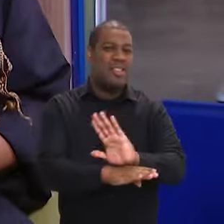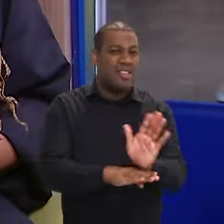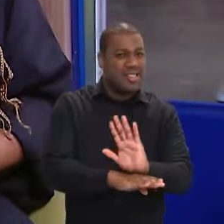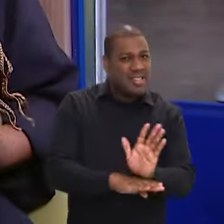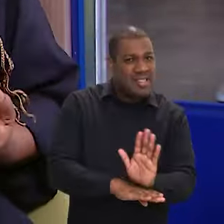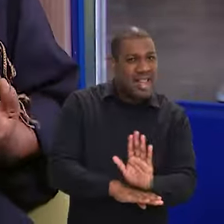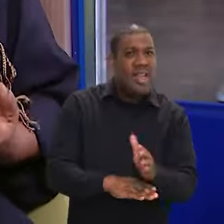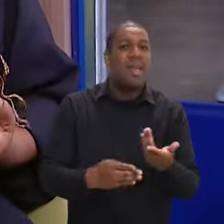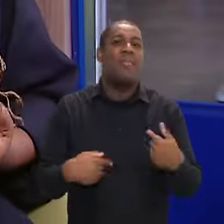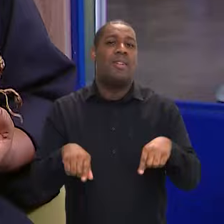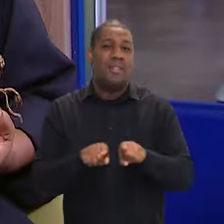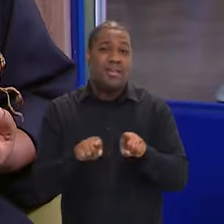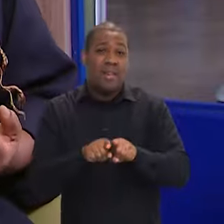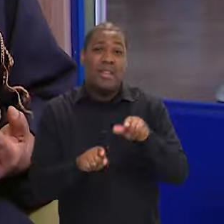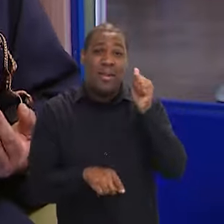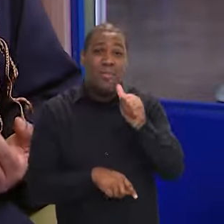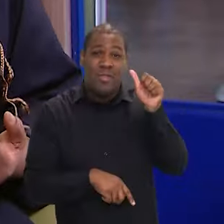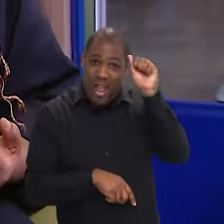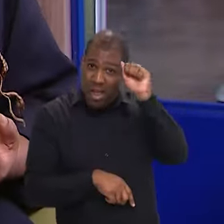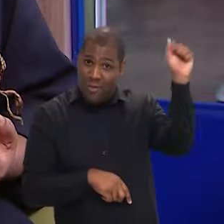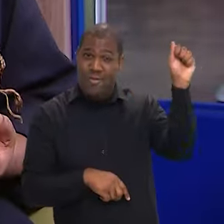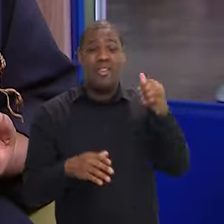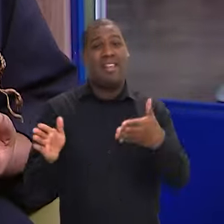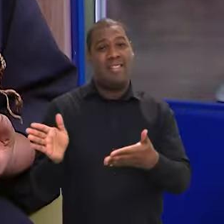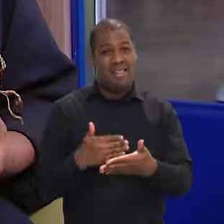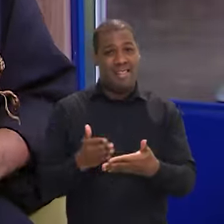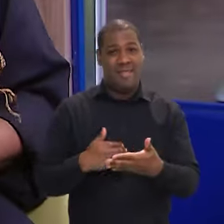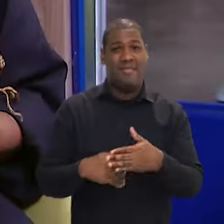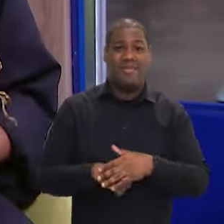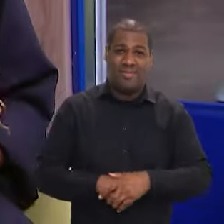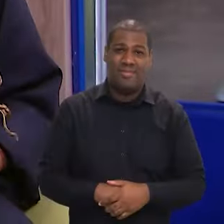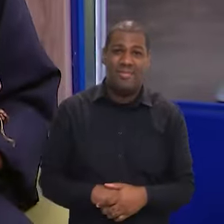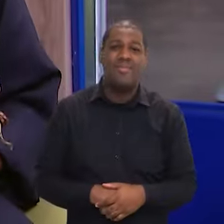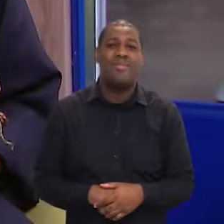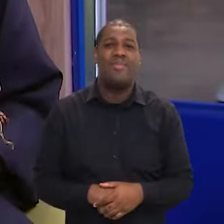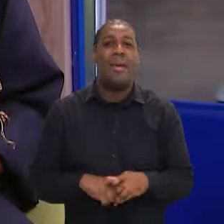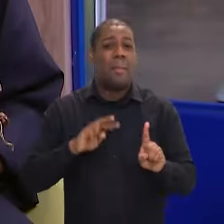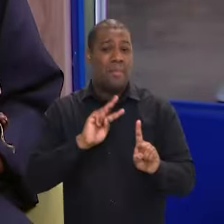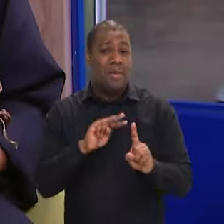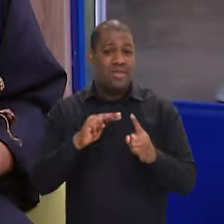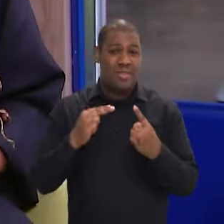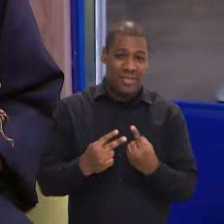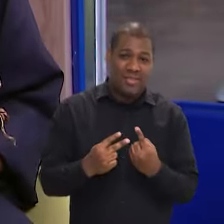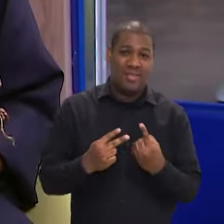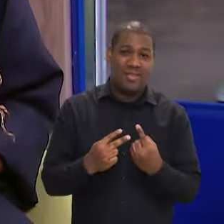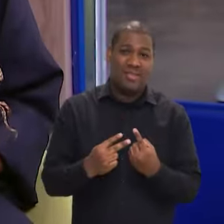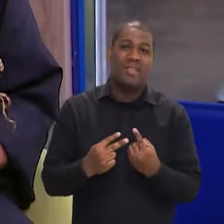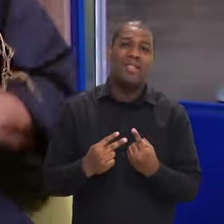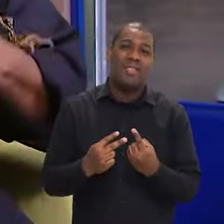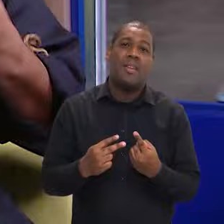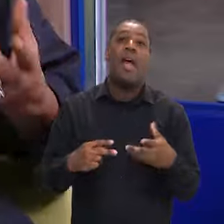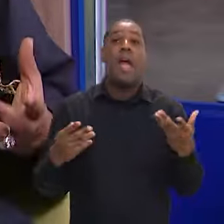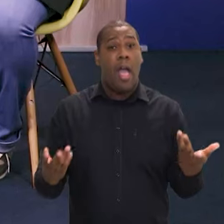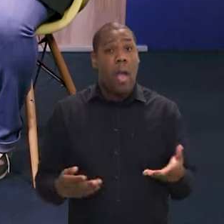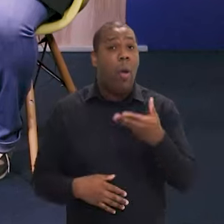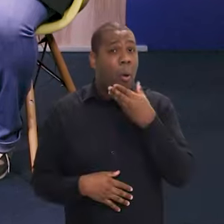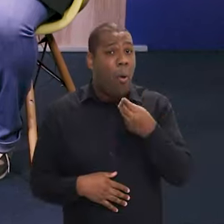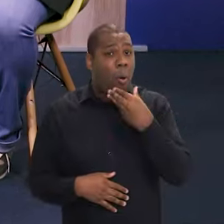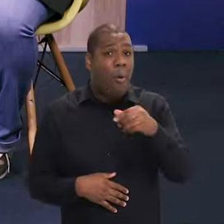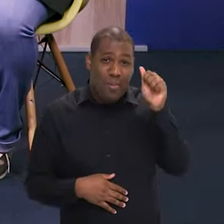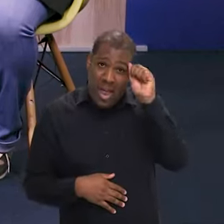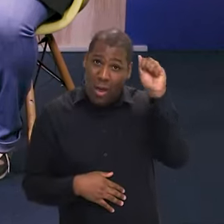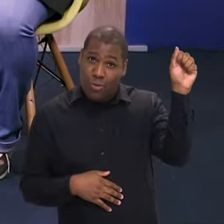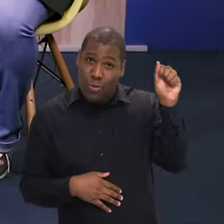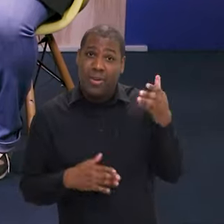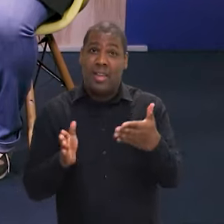produção de cinema, na produção de livros, né? Então, estamos fazendo também com essa visão é que os homens não estão de fora,